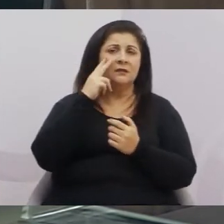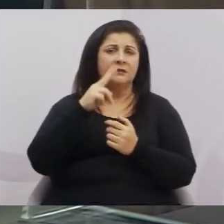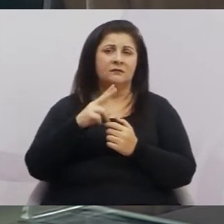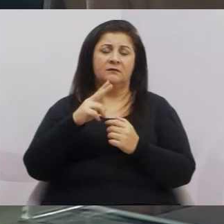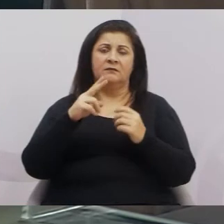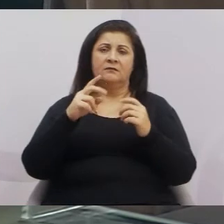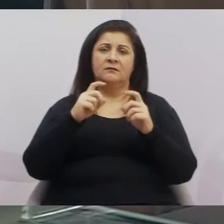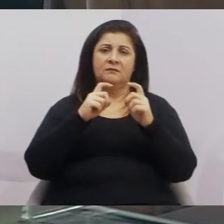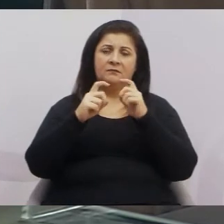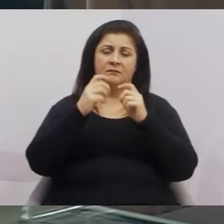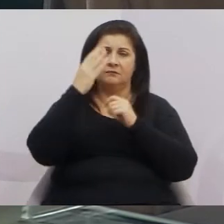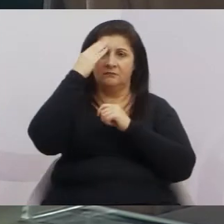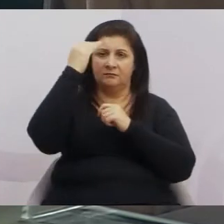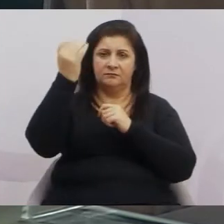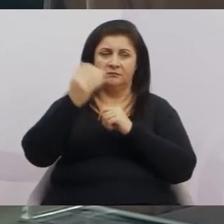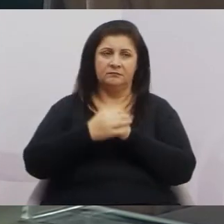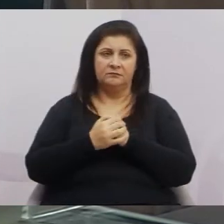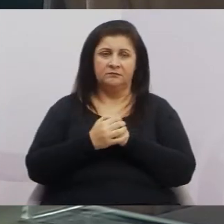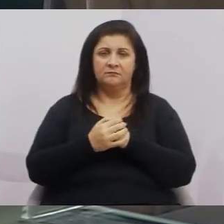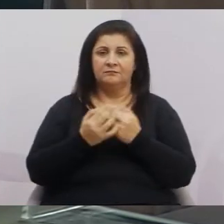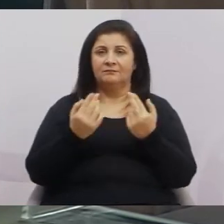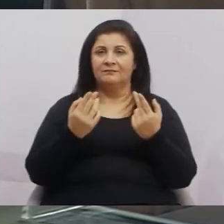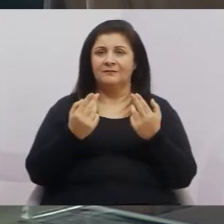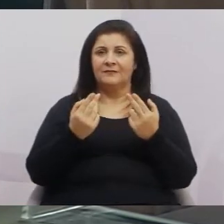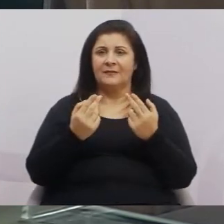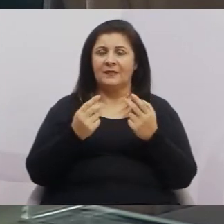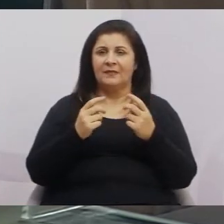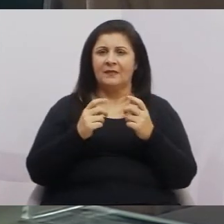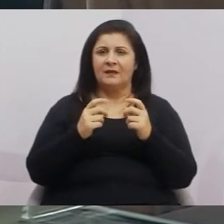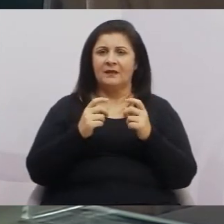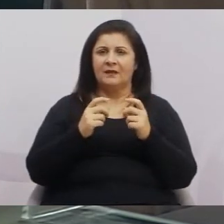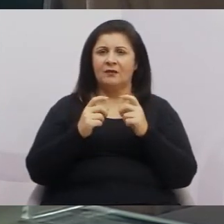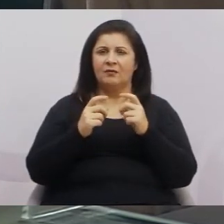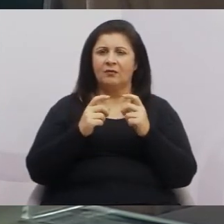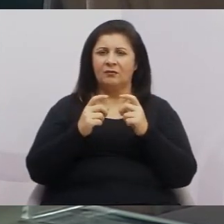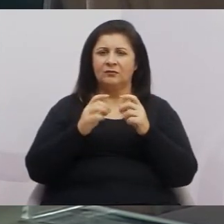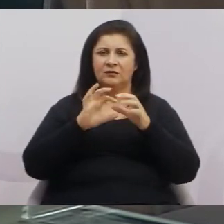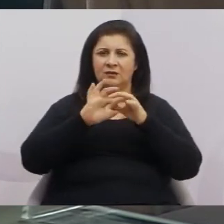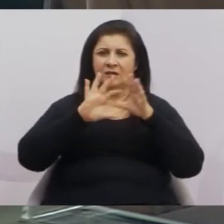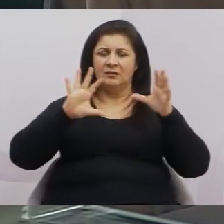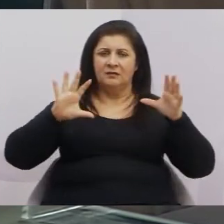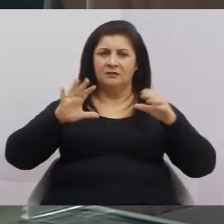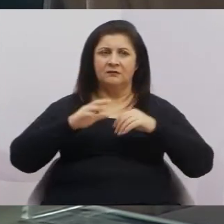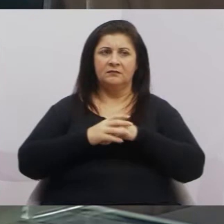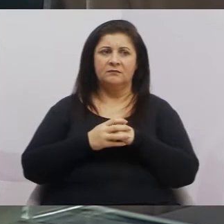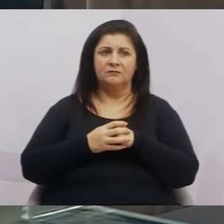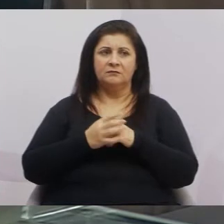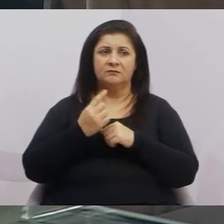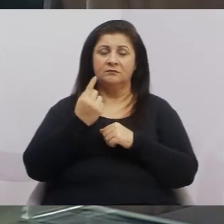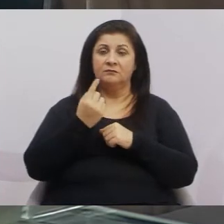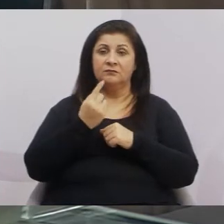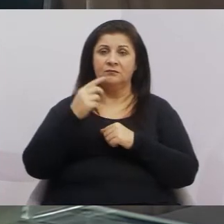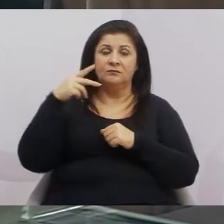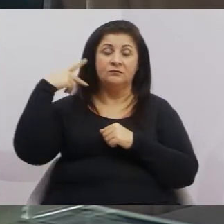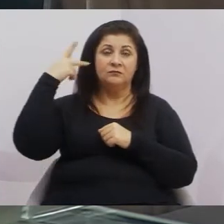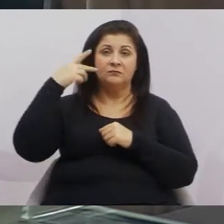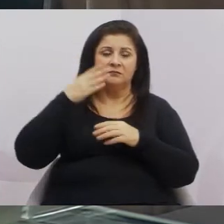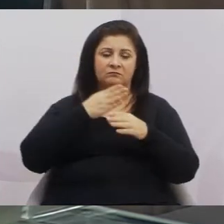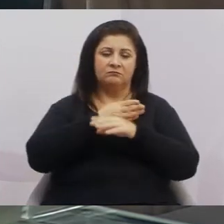É que nem audiência pública, se você pegar aí, o único vereador que vem em todas as audiências públicas foi o Valmir.